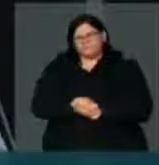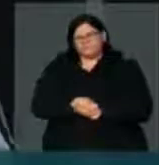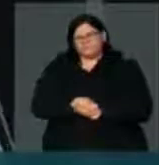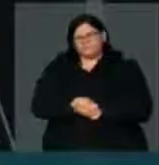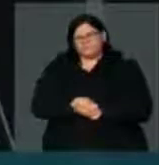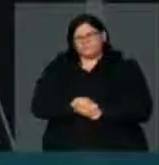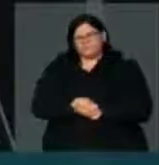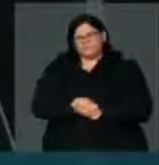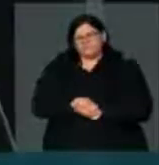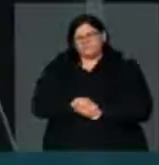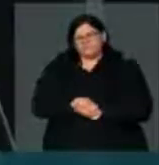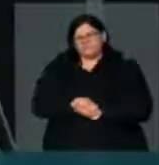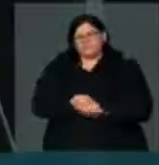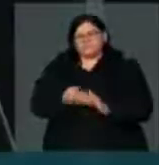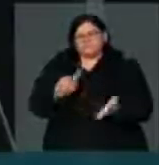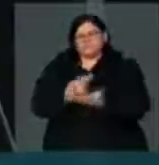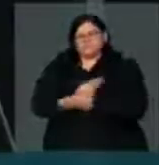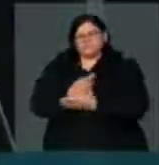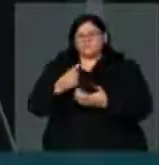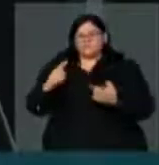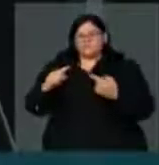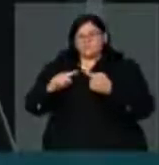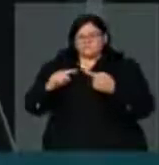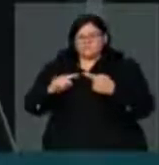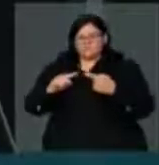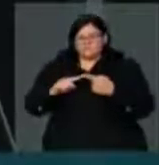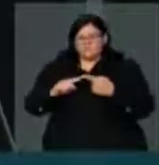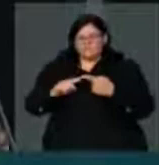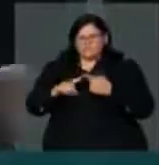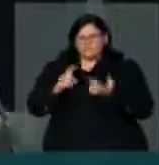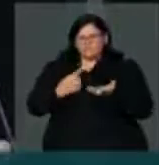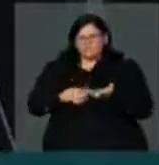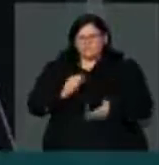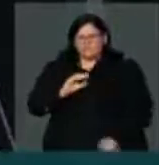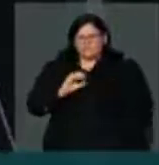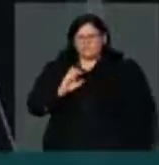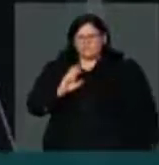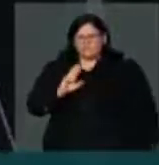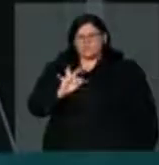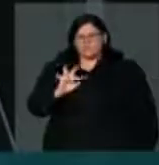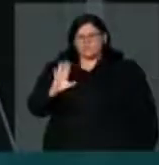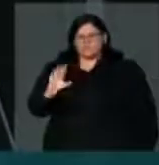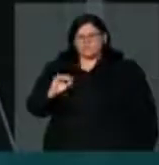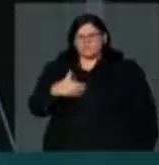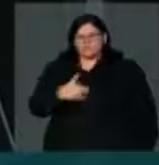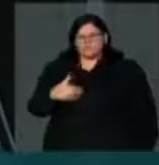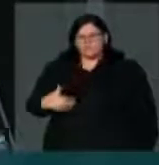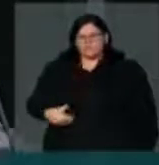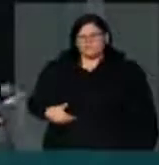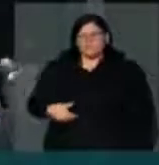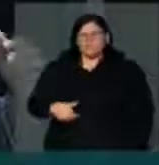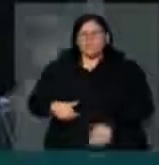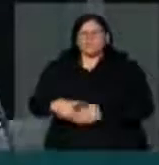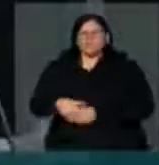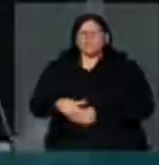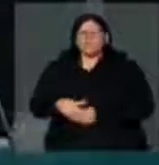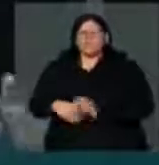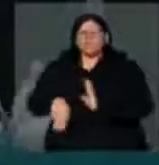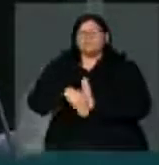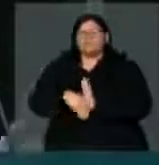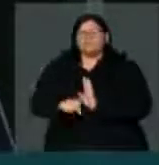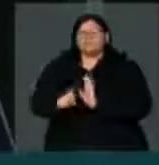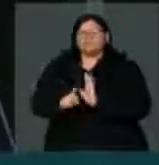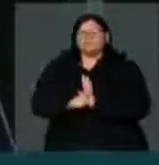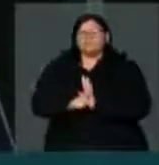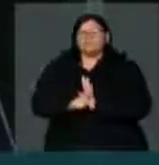um acerto do governo na nossa visão em relação à medida provisória sobre o futebol brasileiro, que é carregado de